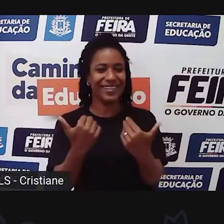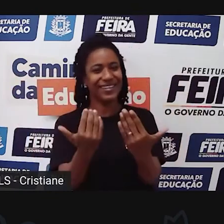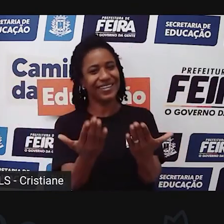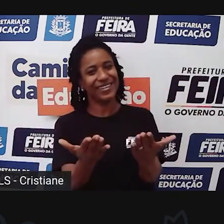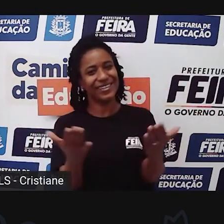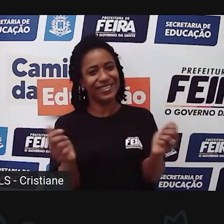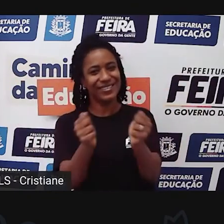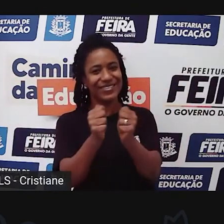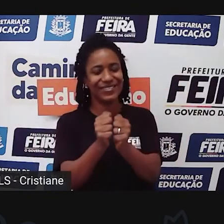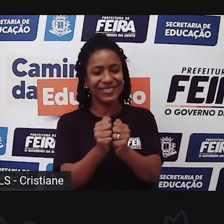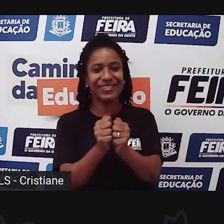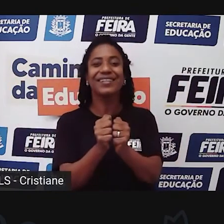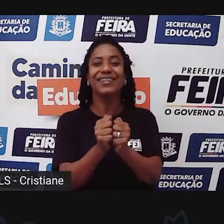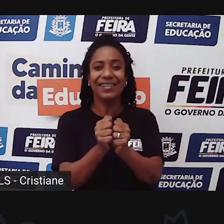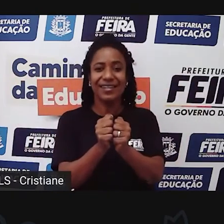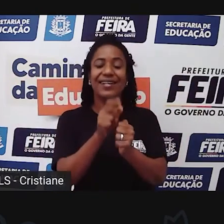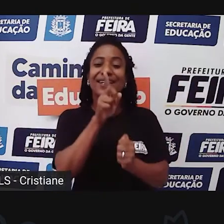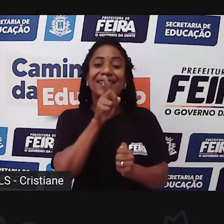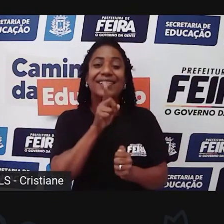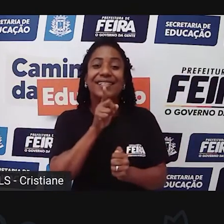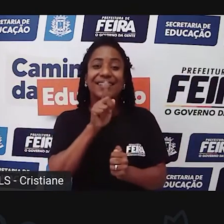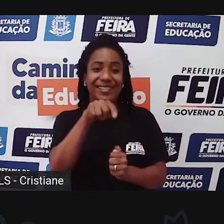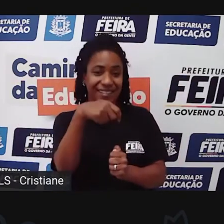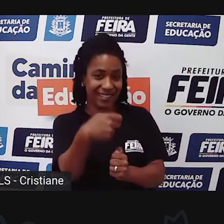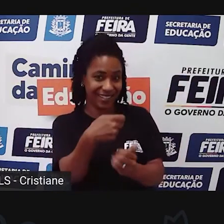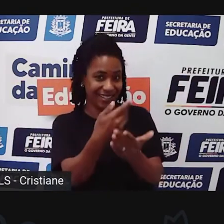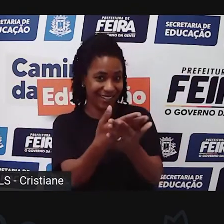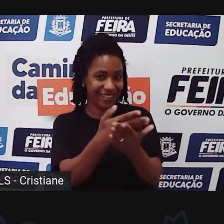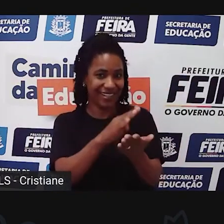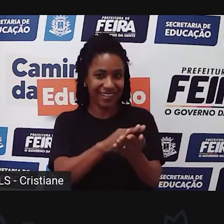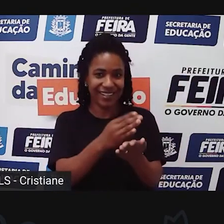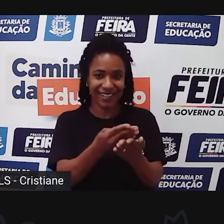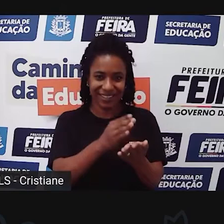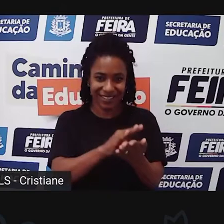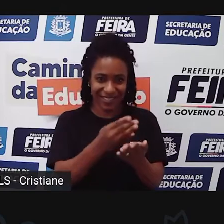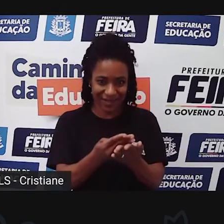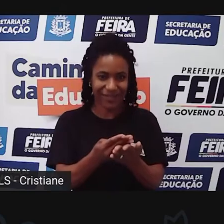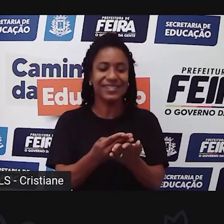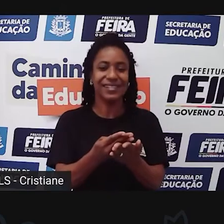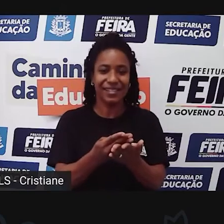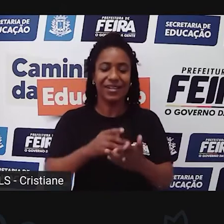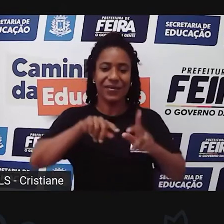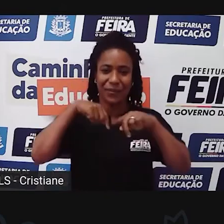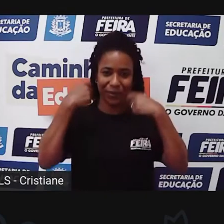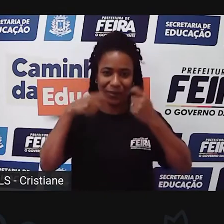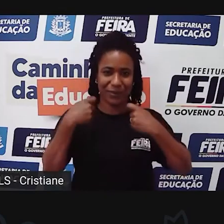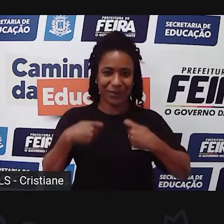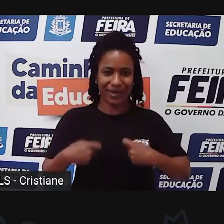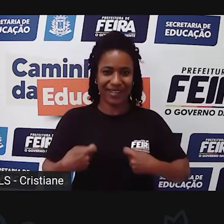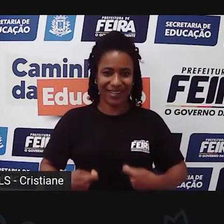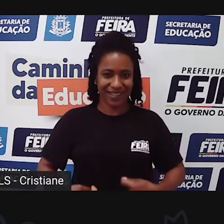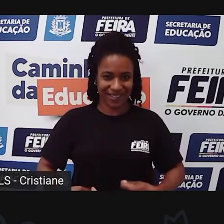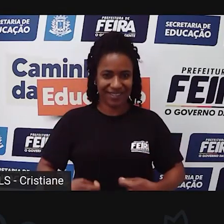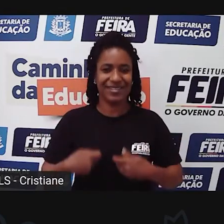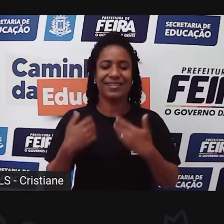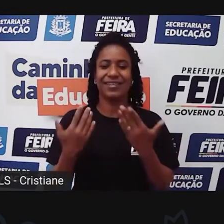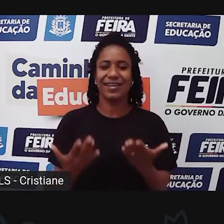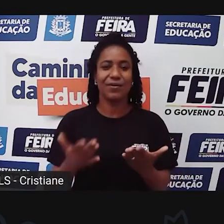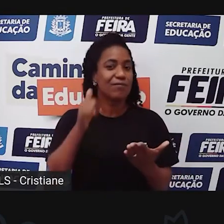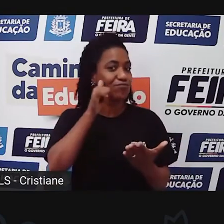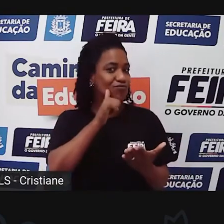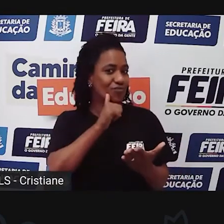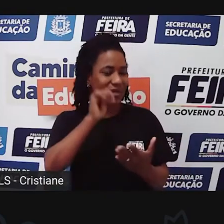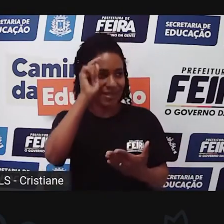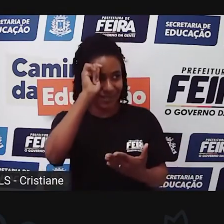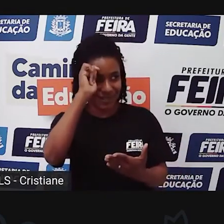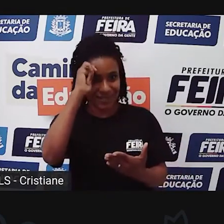Cristiane, que é a nossa intérprete de hoje, e eu vou me autodescrever, como sempre. Então, eu sou uma mulher negra, de